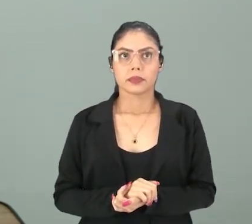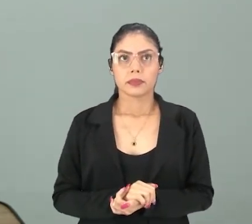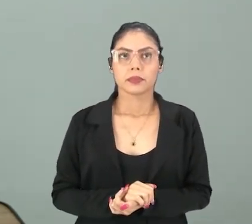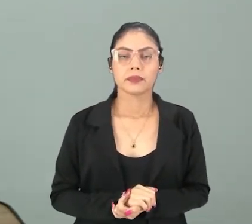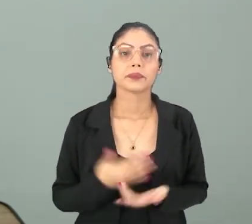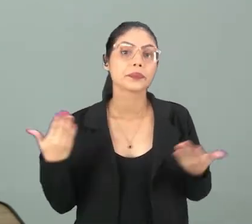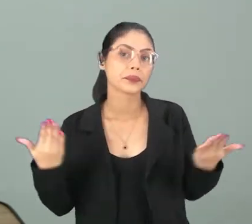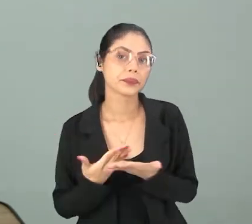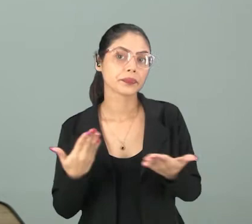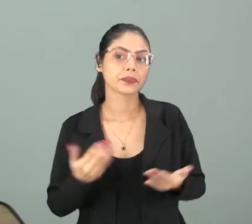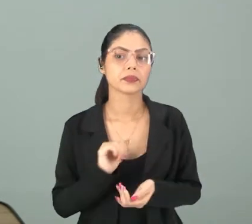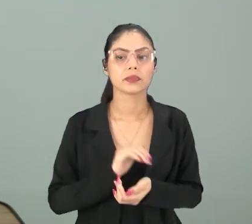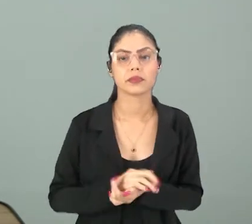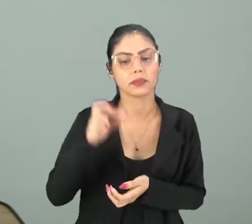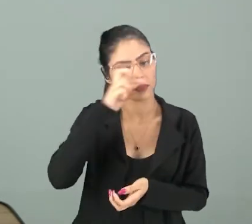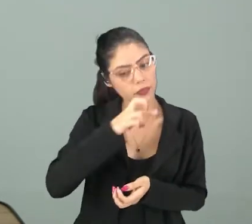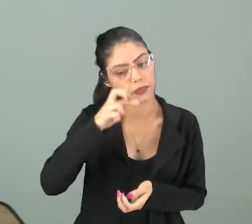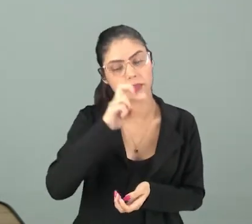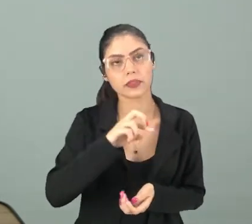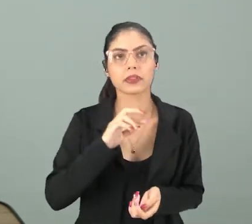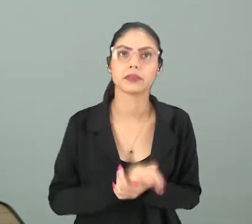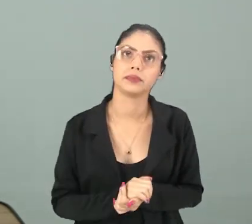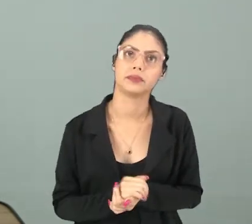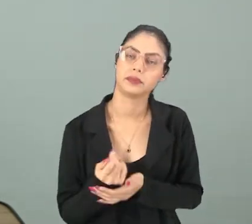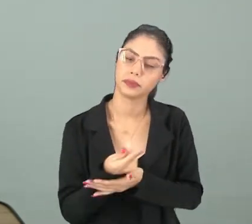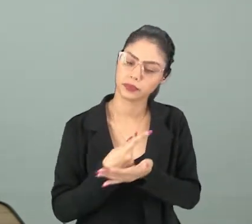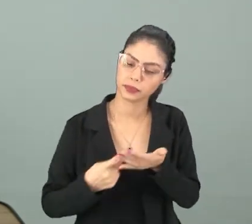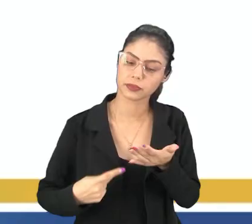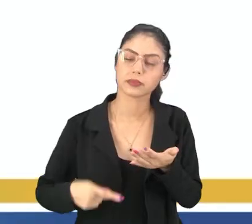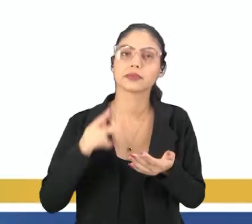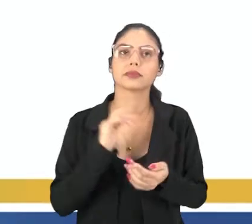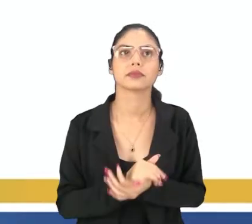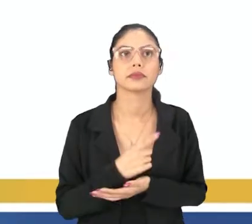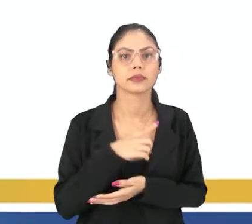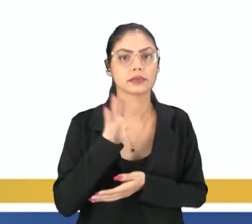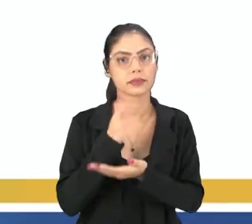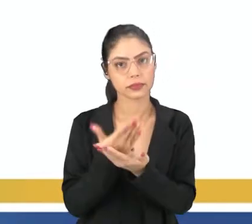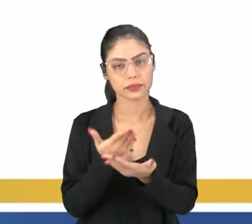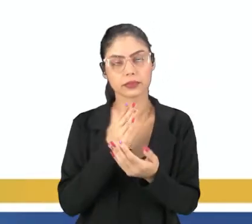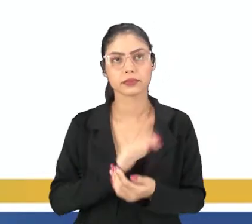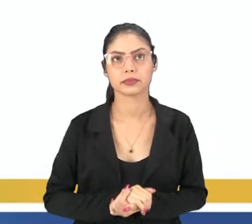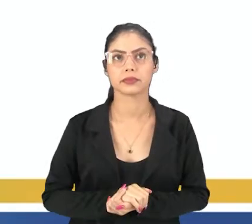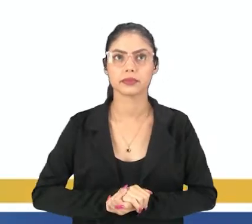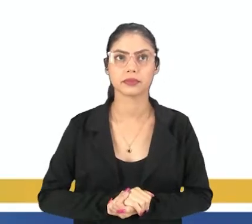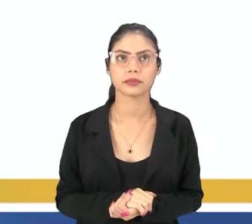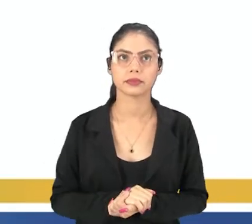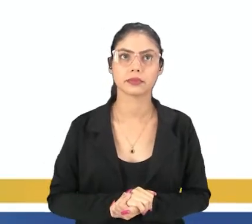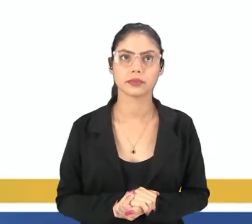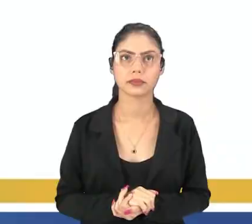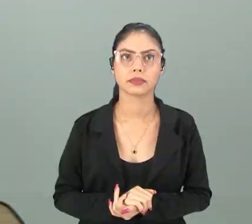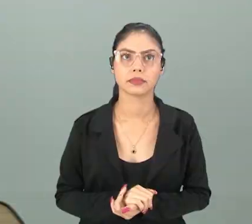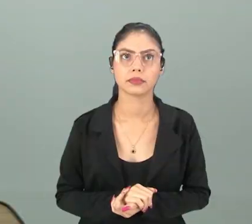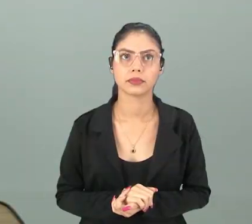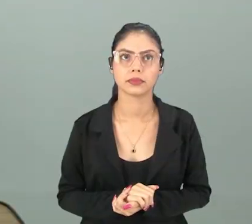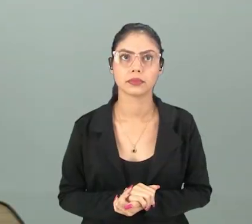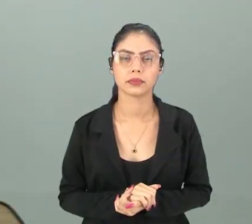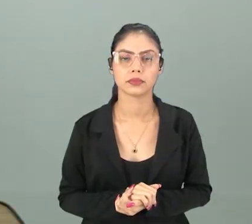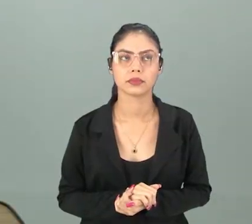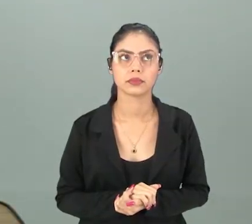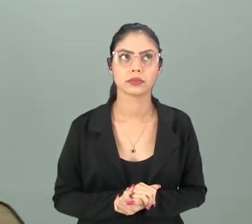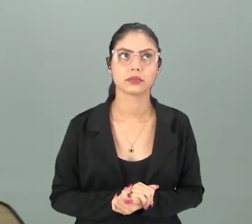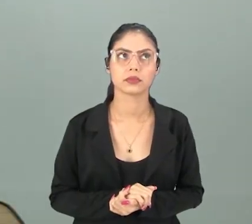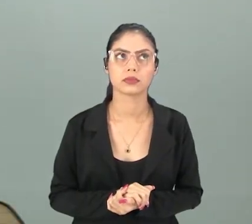E agora nós vamos analisar um poema que eu tenho aqui Vamos aqui ler esse poema